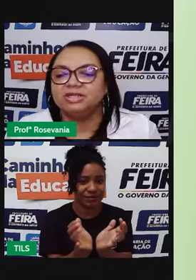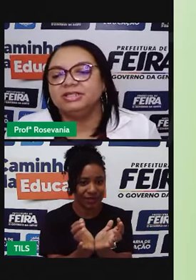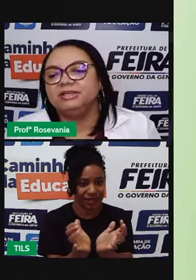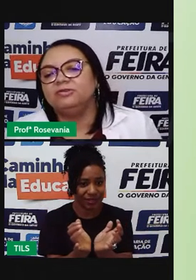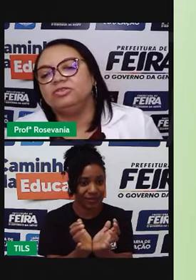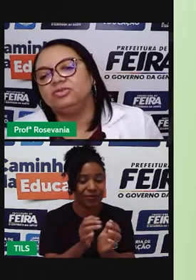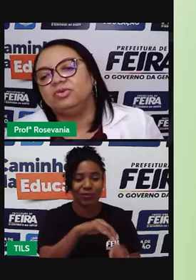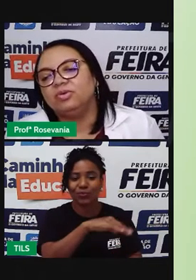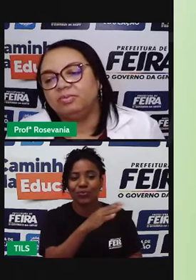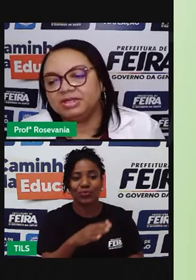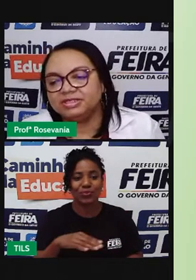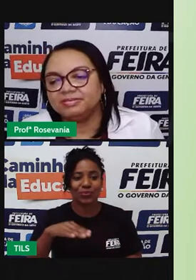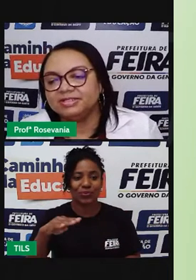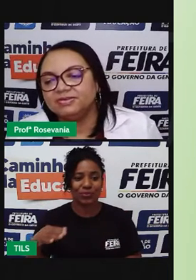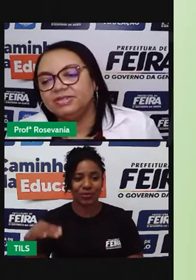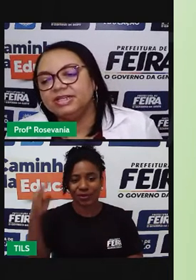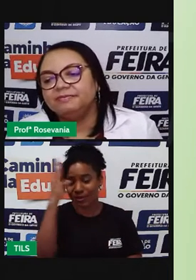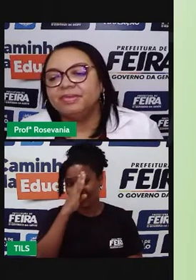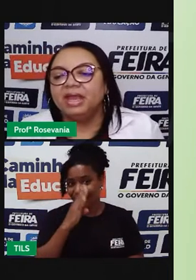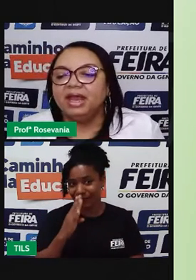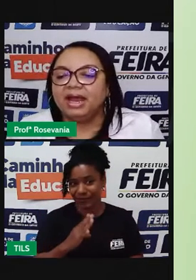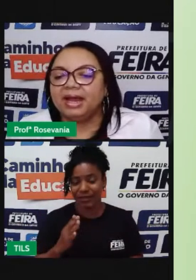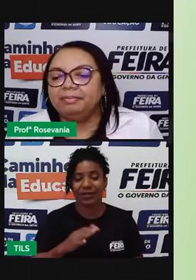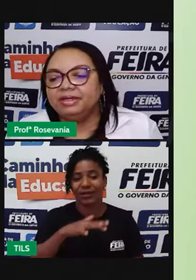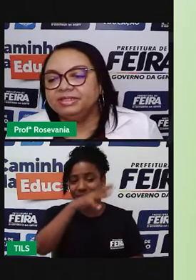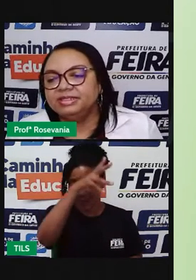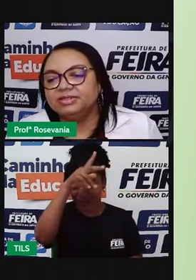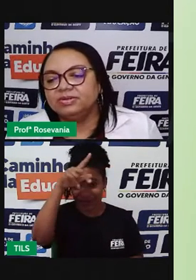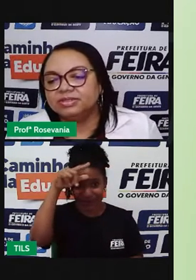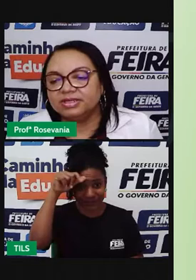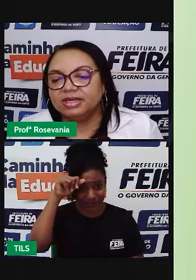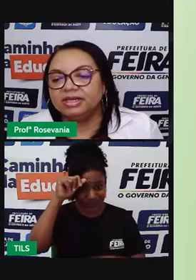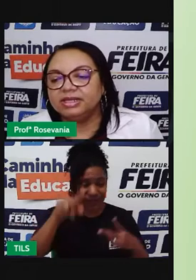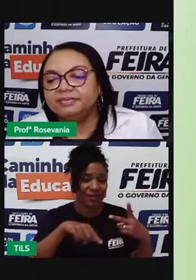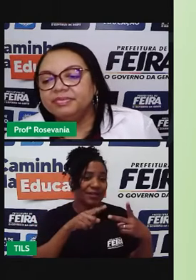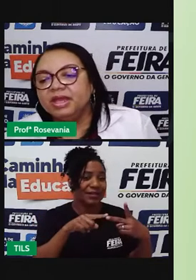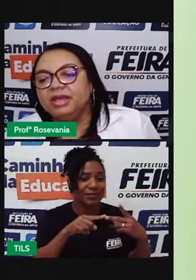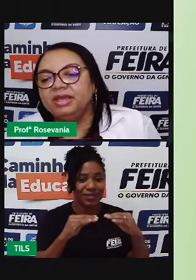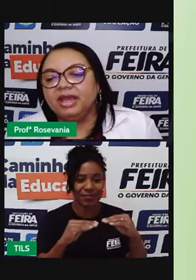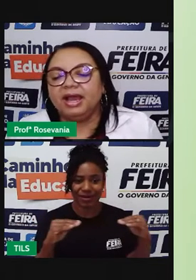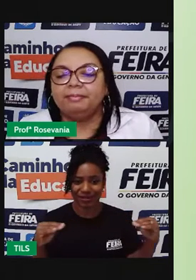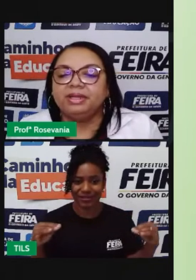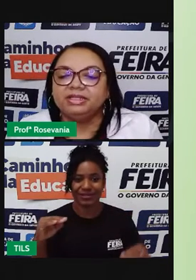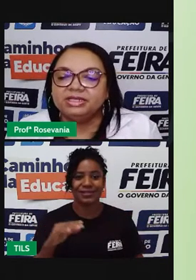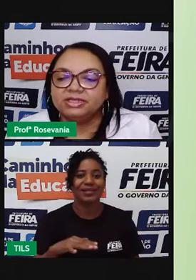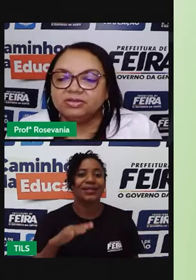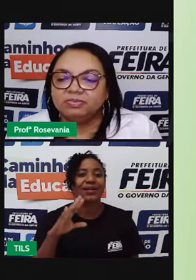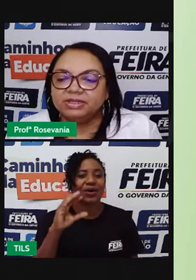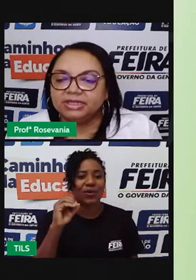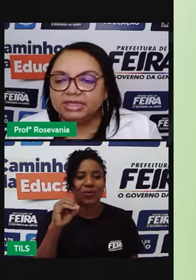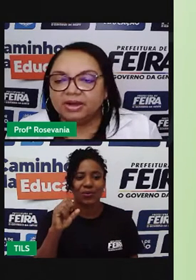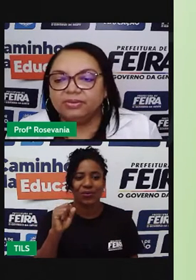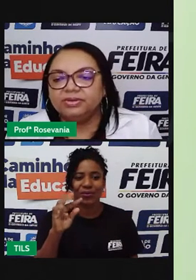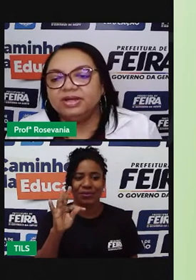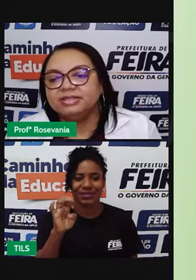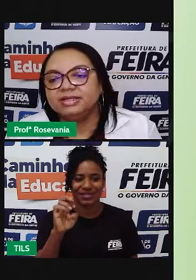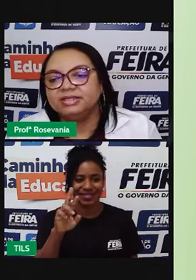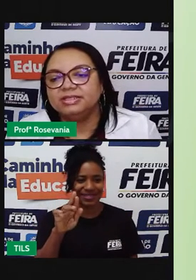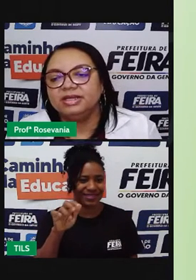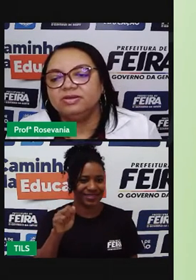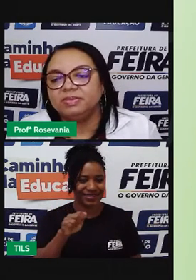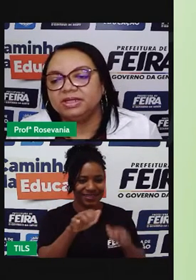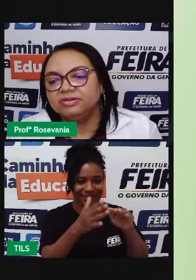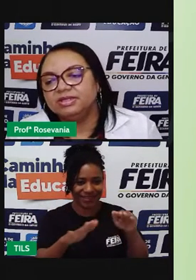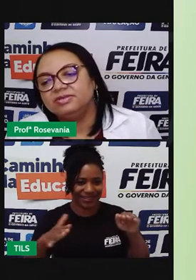relevo brasileiro continuam com a planície amazônica. A planície costeira e a planície do Pantanal. E o